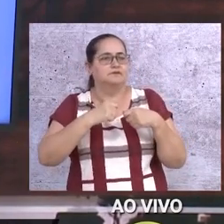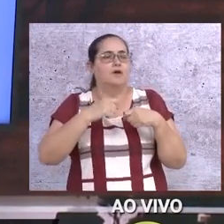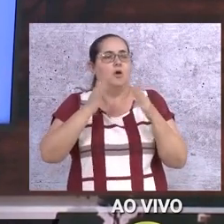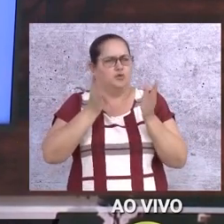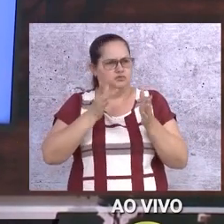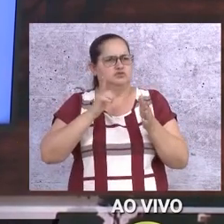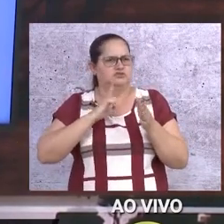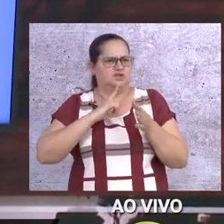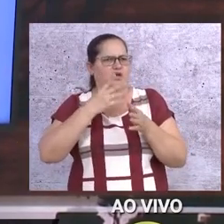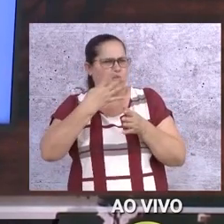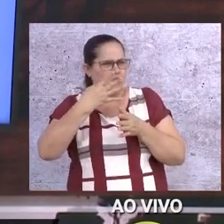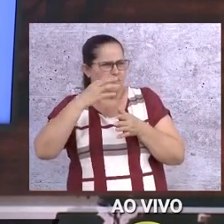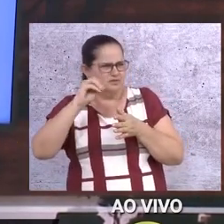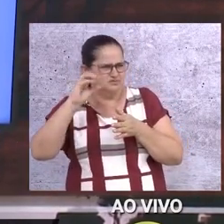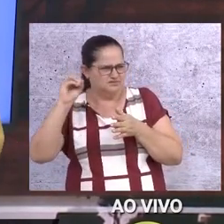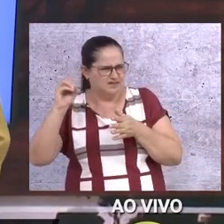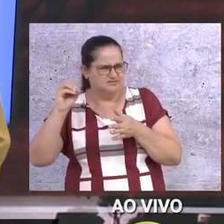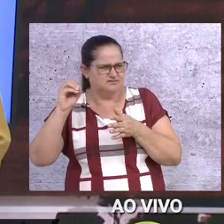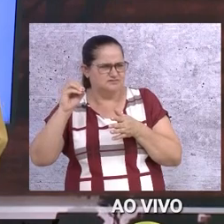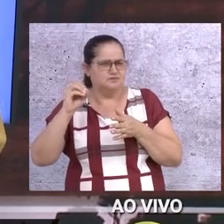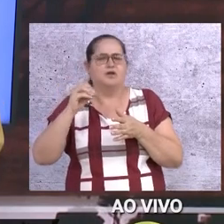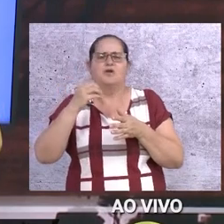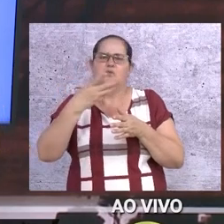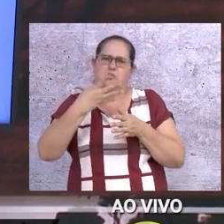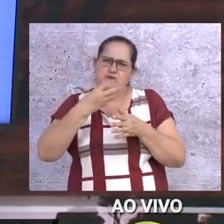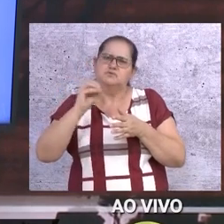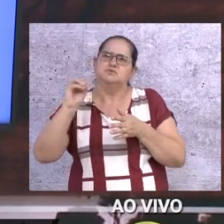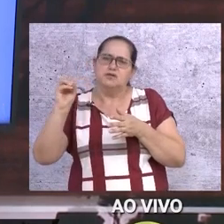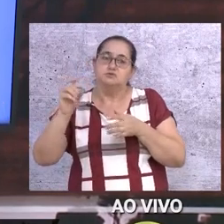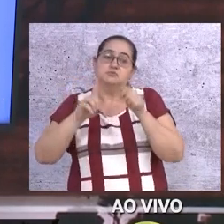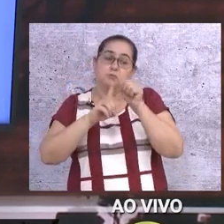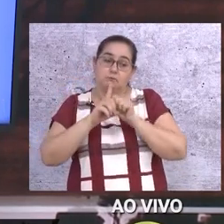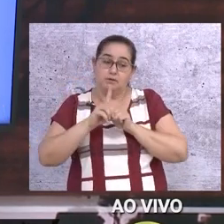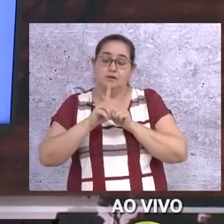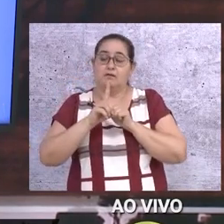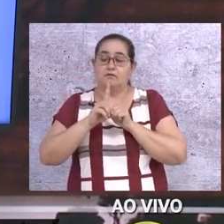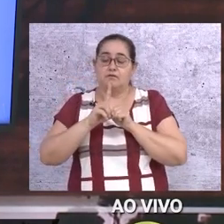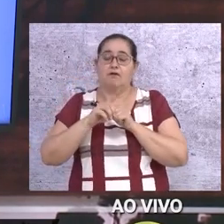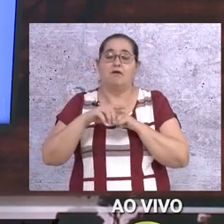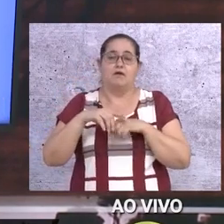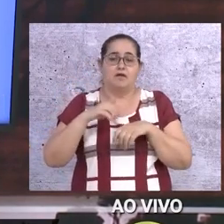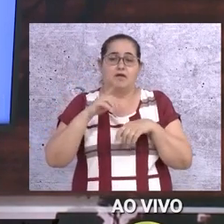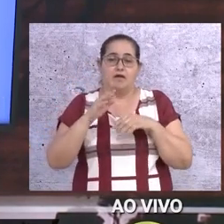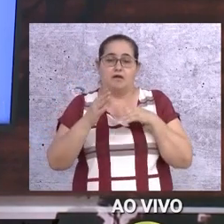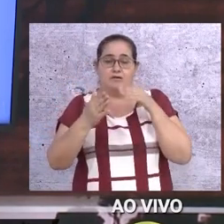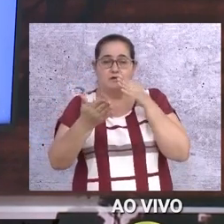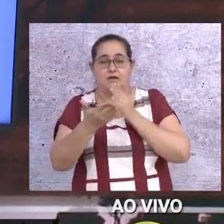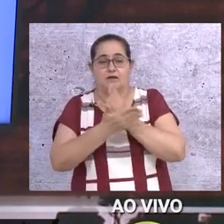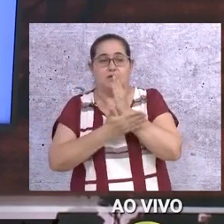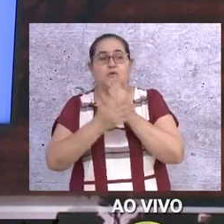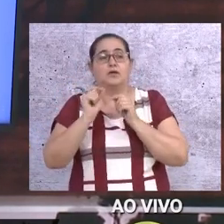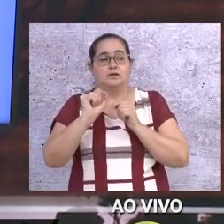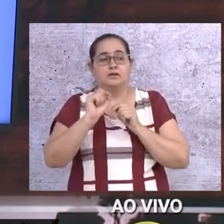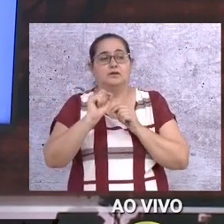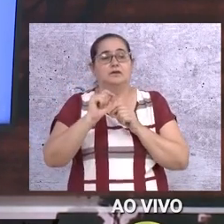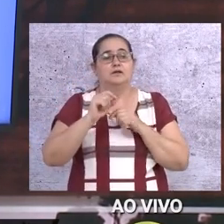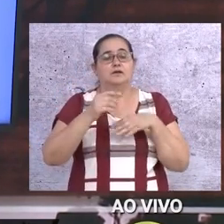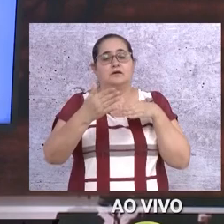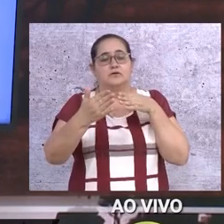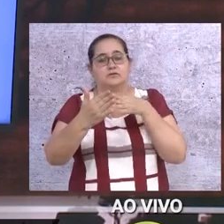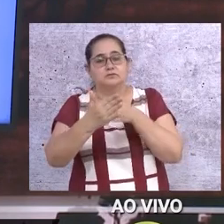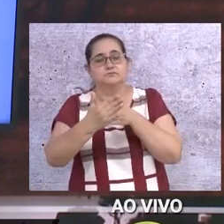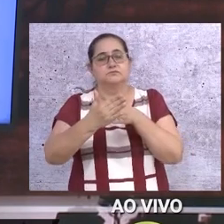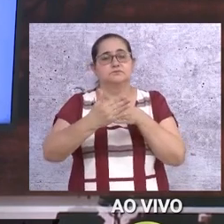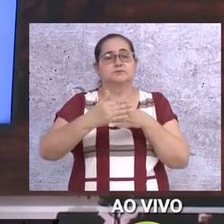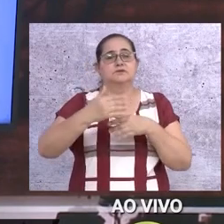hoje já são 400 atendimentos. É, 400 atendimentos por mês. Nossa, graças A meta nossa era 60, diante do